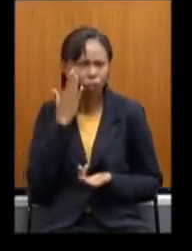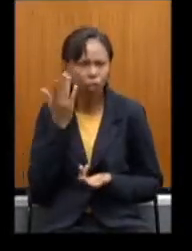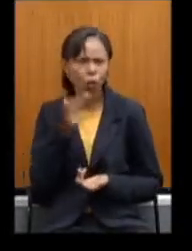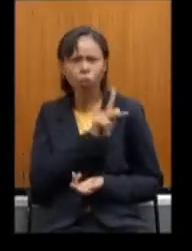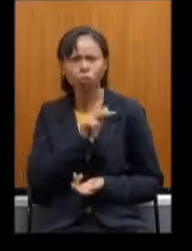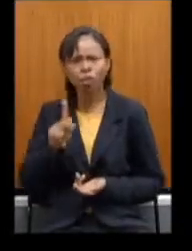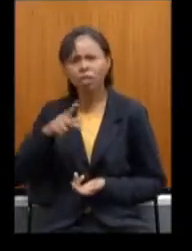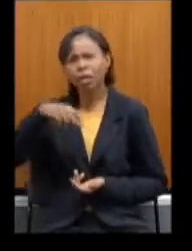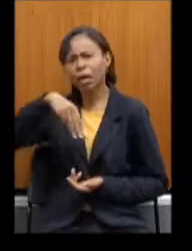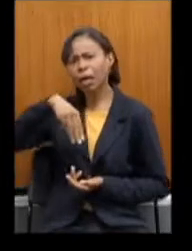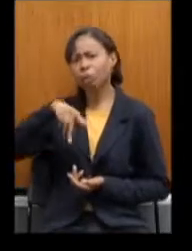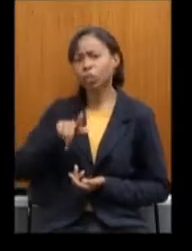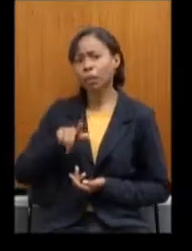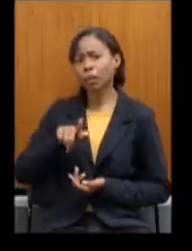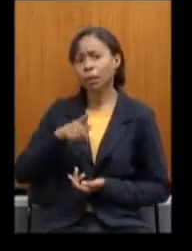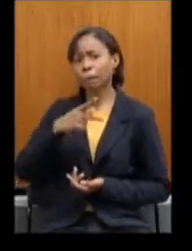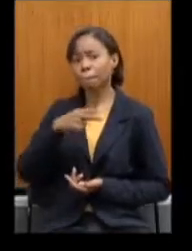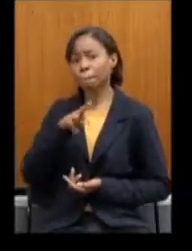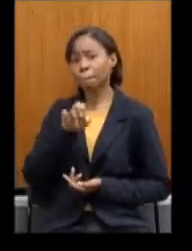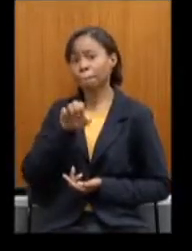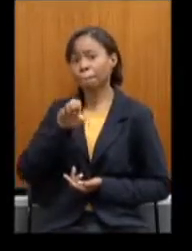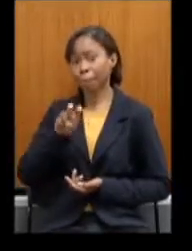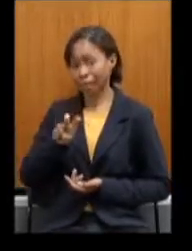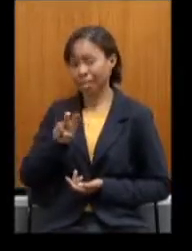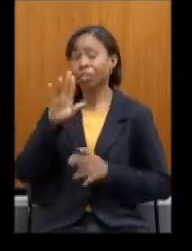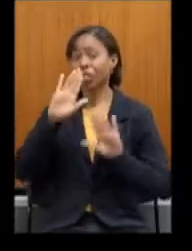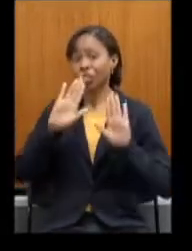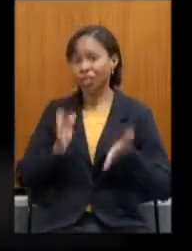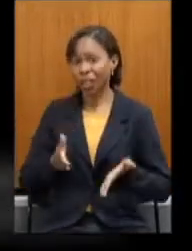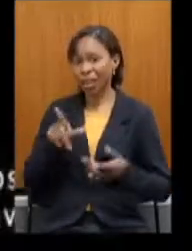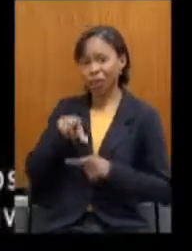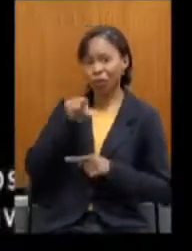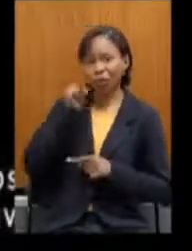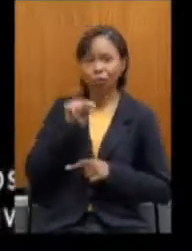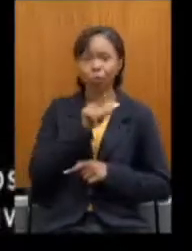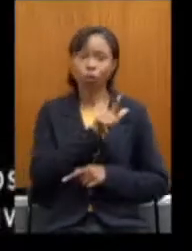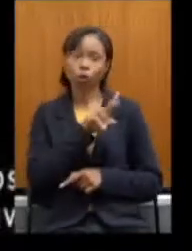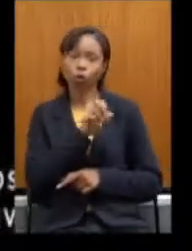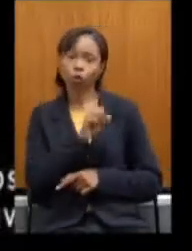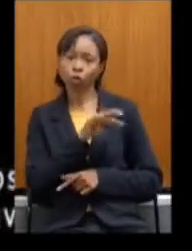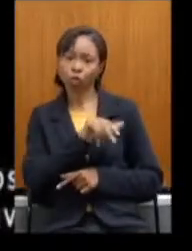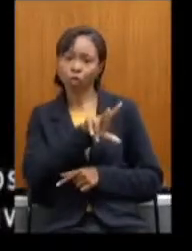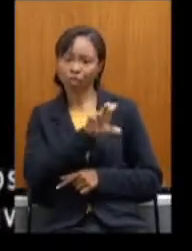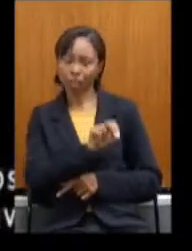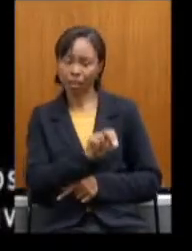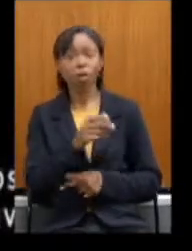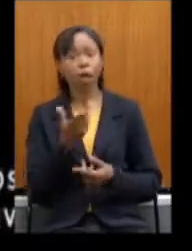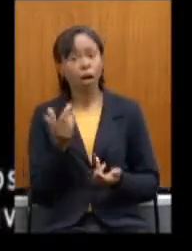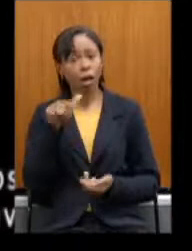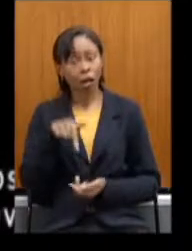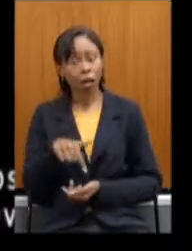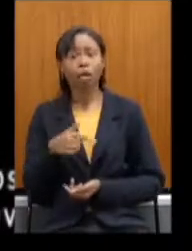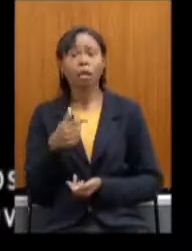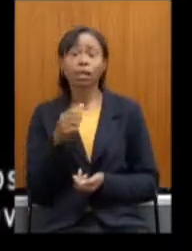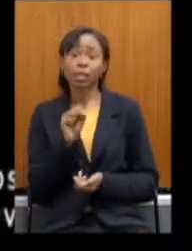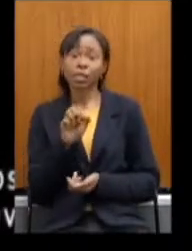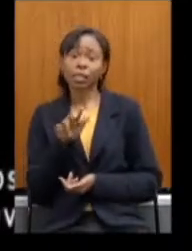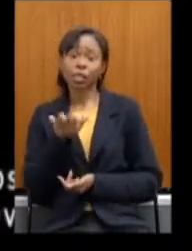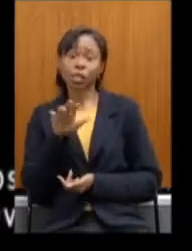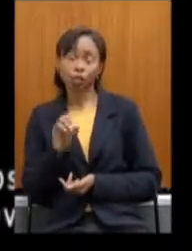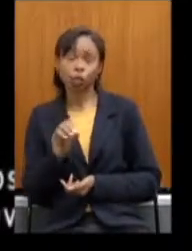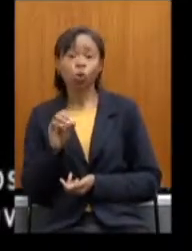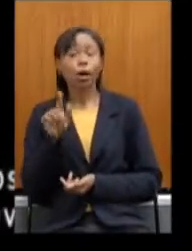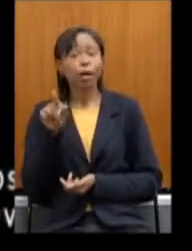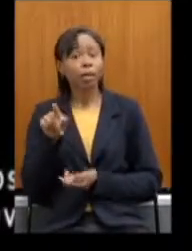Já foi escolhido Pelo senhor Gustavo Barbosa? O nome é Regis Moisés Também do Rio E que substituiu Barbosa Na